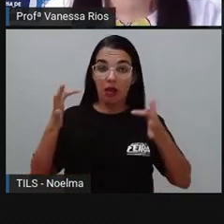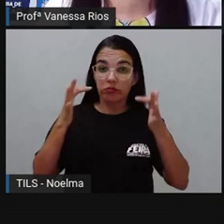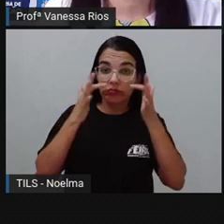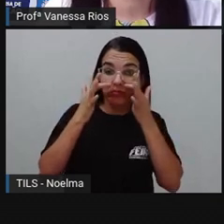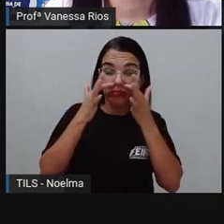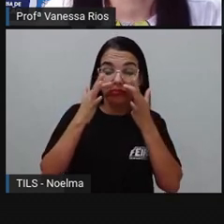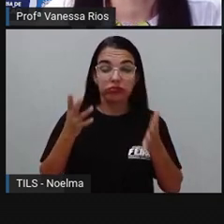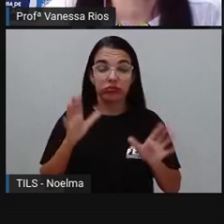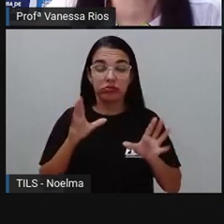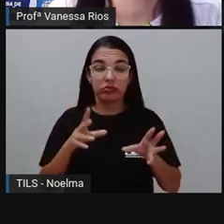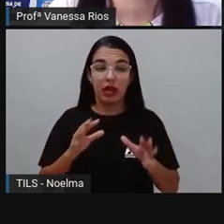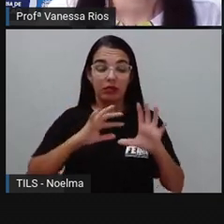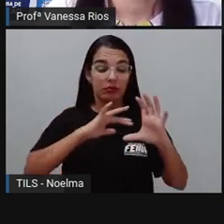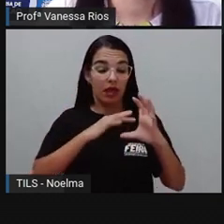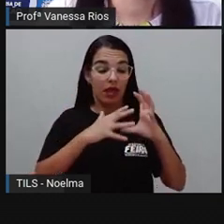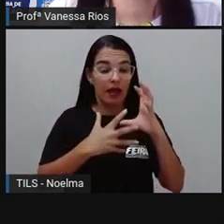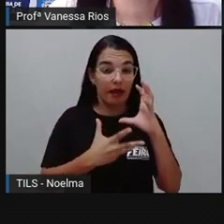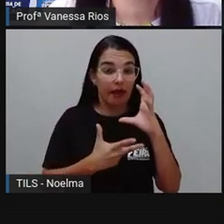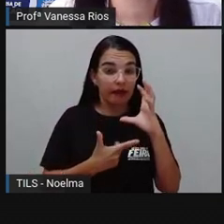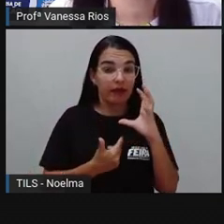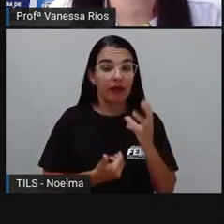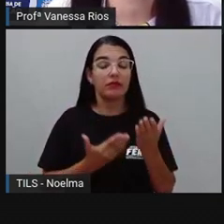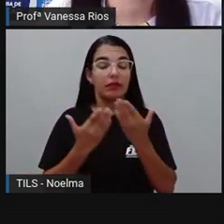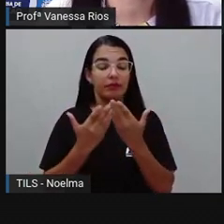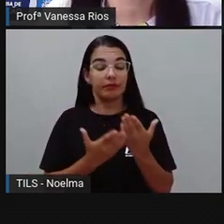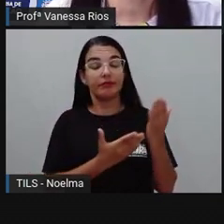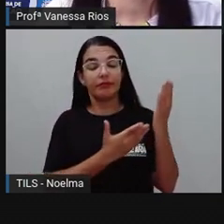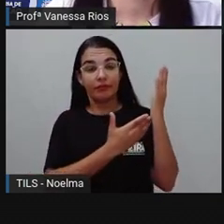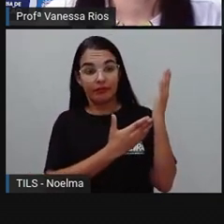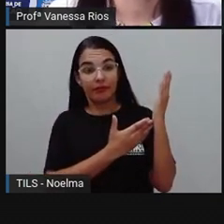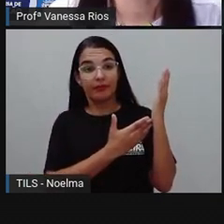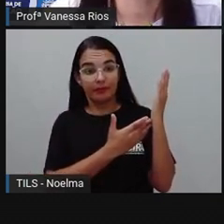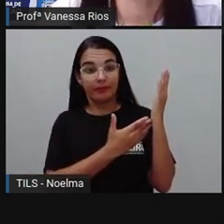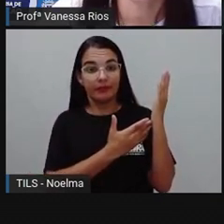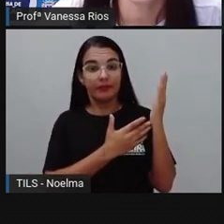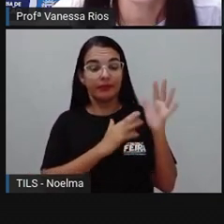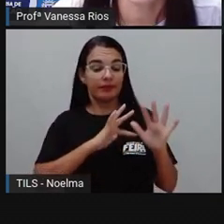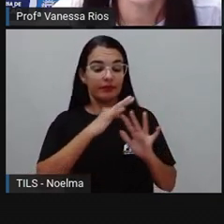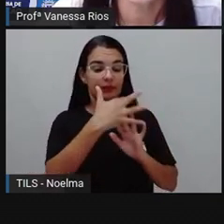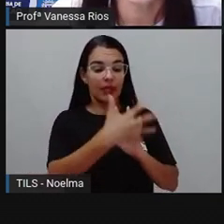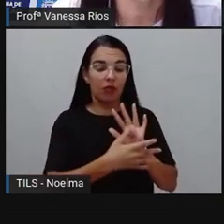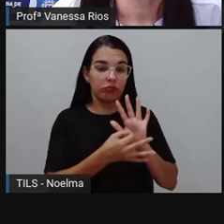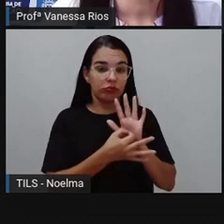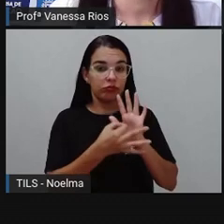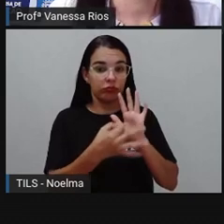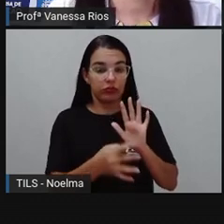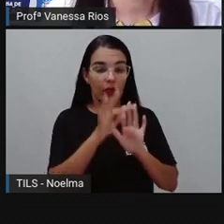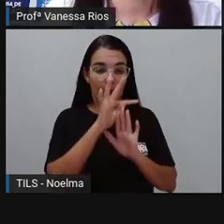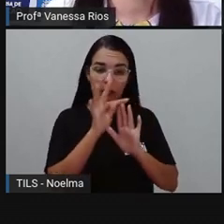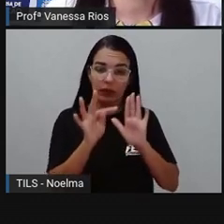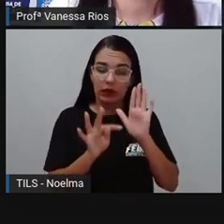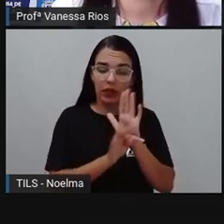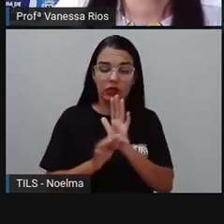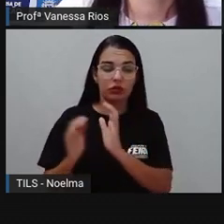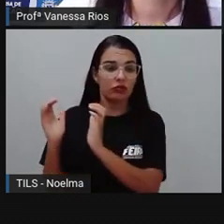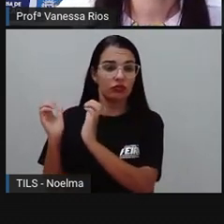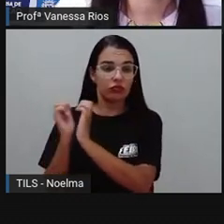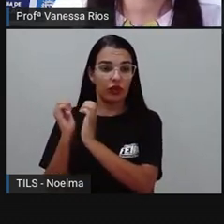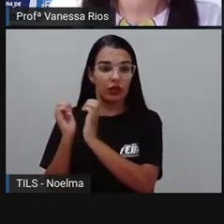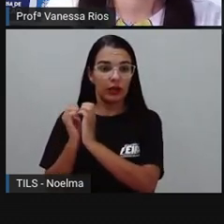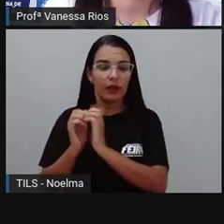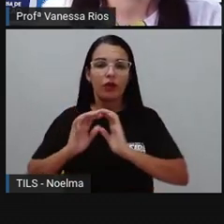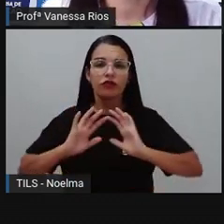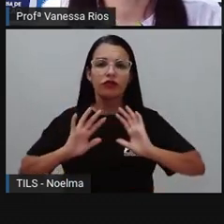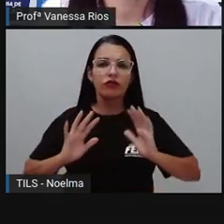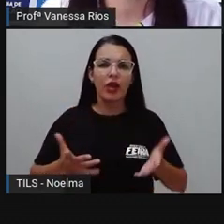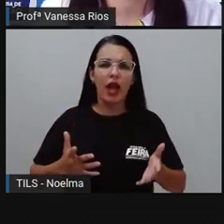as características desse gênero textual, da resenha crítica. E a gente já observou que